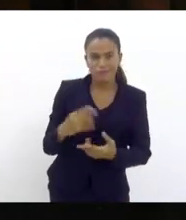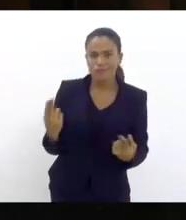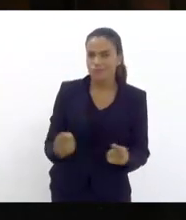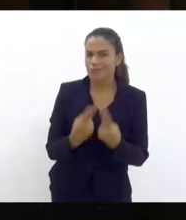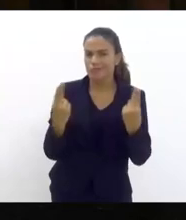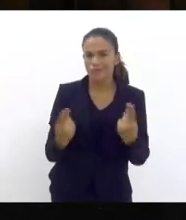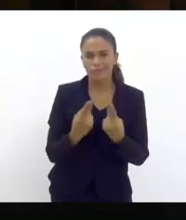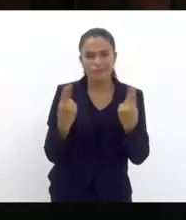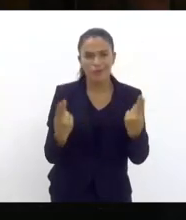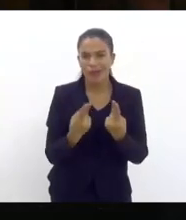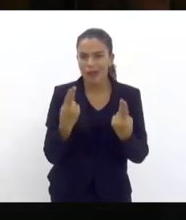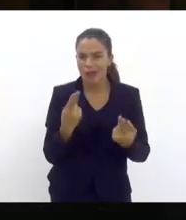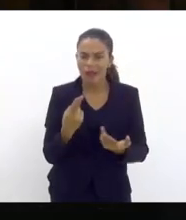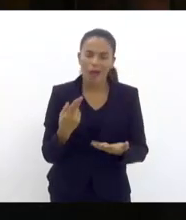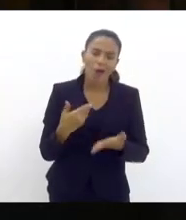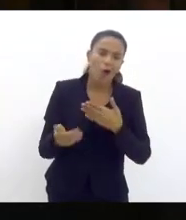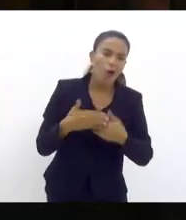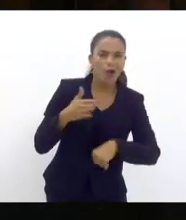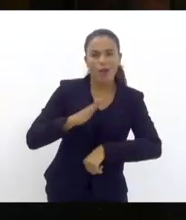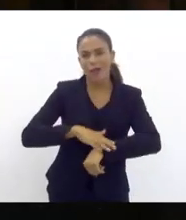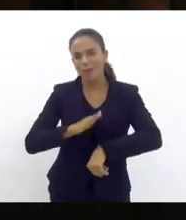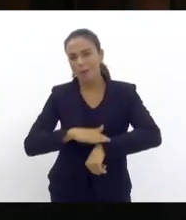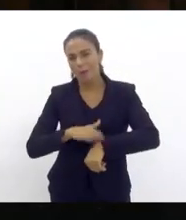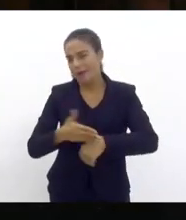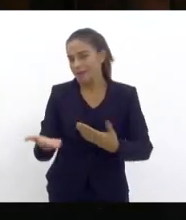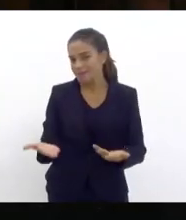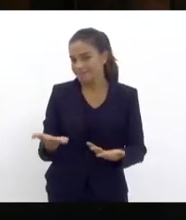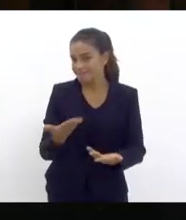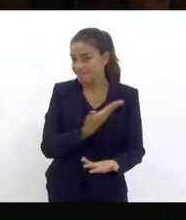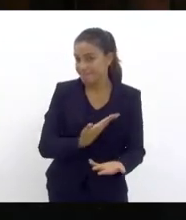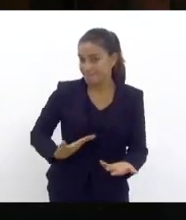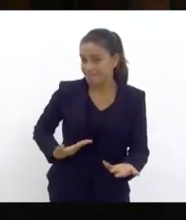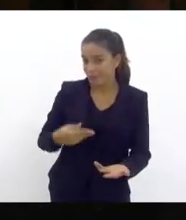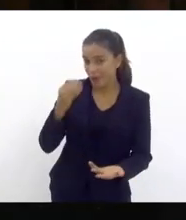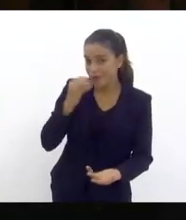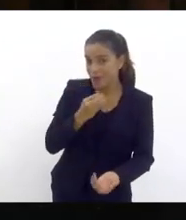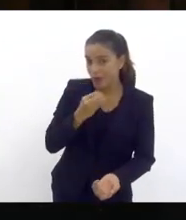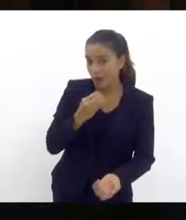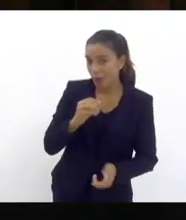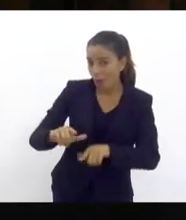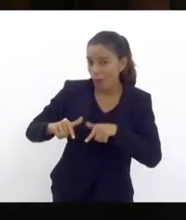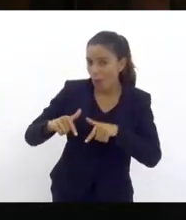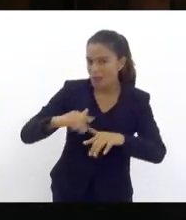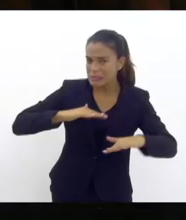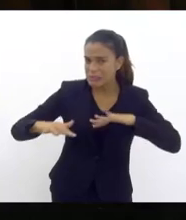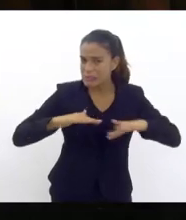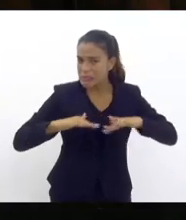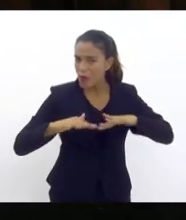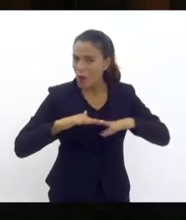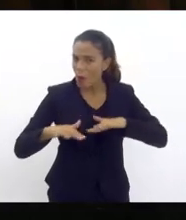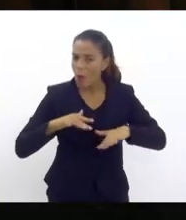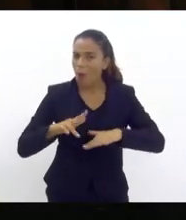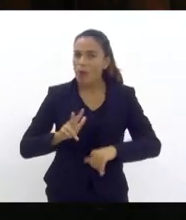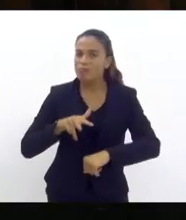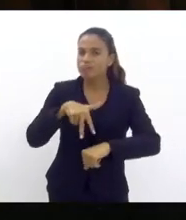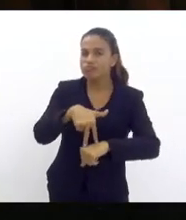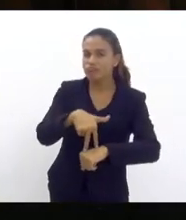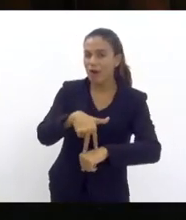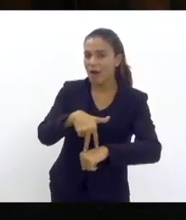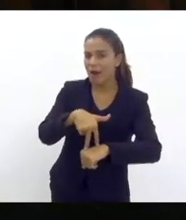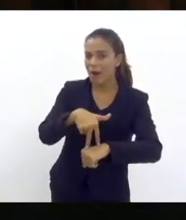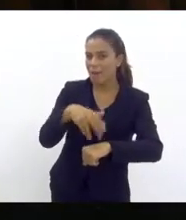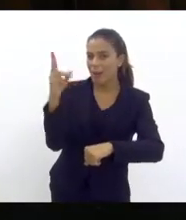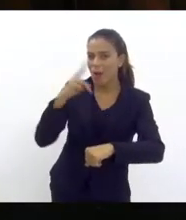a qualquer hora ou a qualquer momento, governador, que uma ação seja protagonizada pela